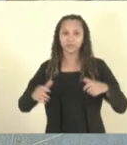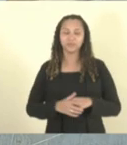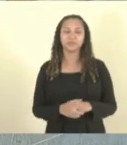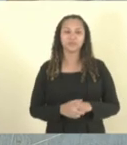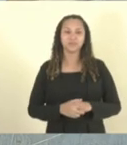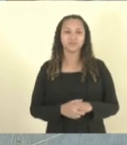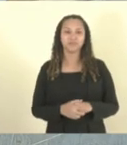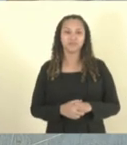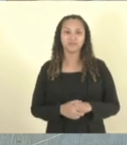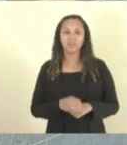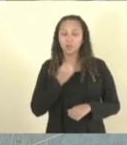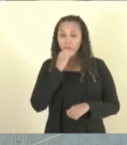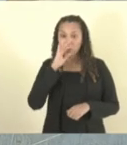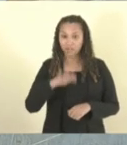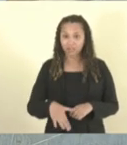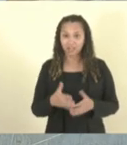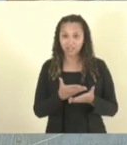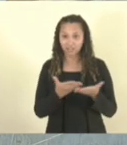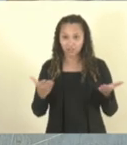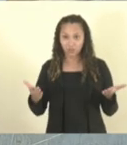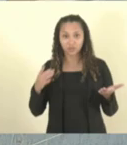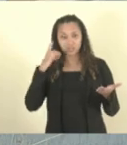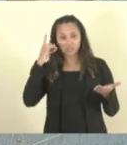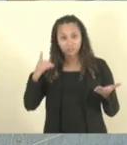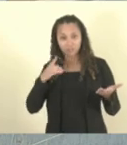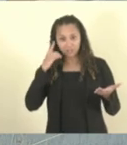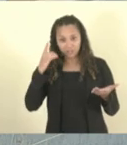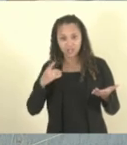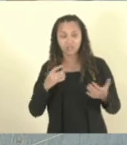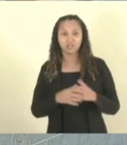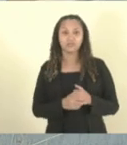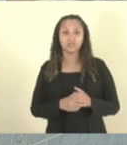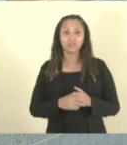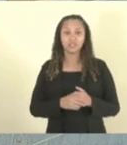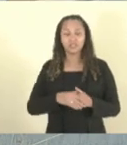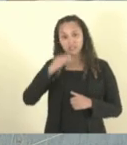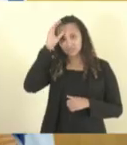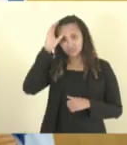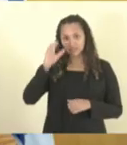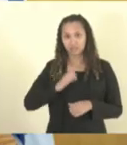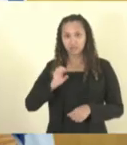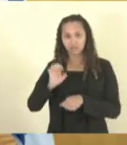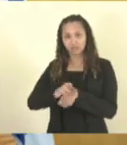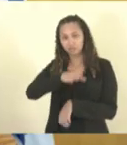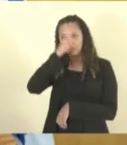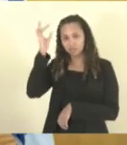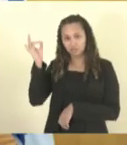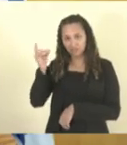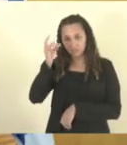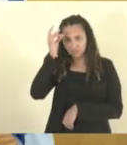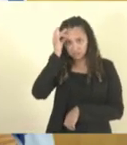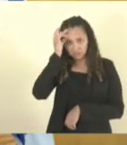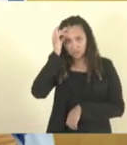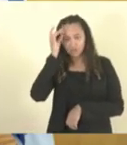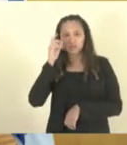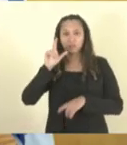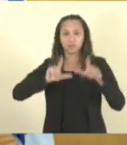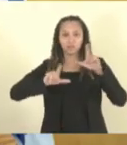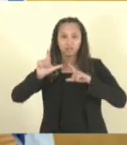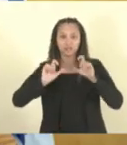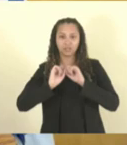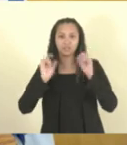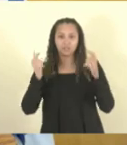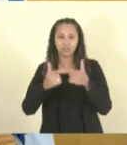Presidente, boa tarde, boa tarde, deputados, deputadas, cidadão do Espírito Santo que nos assiste, nos ouve pela TV Assembleia.